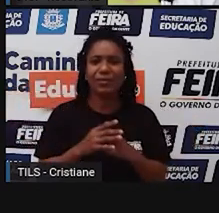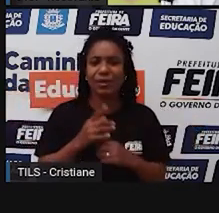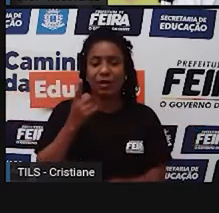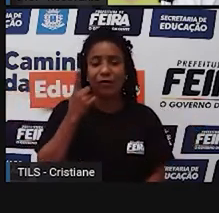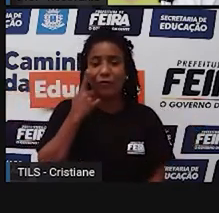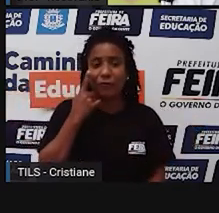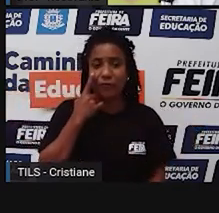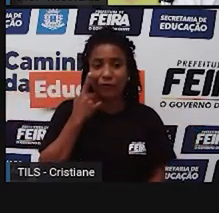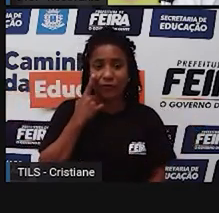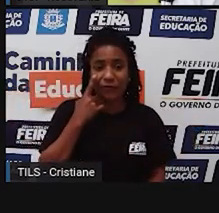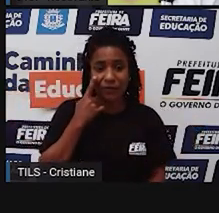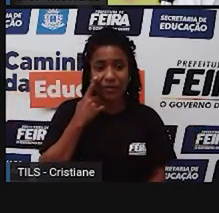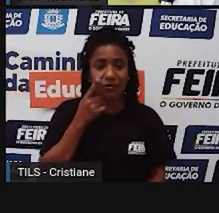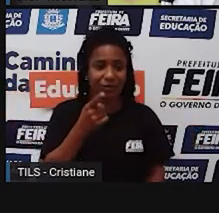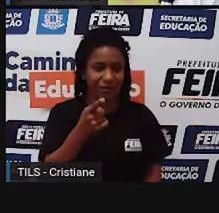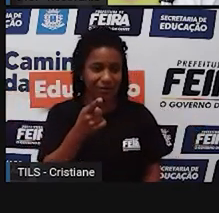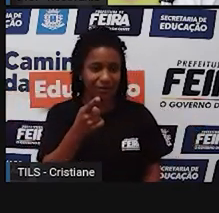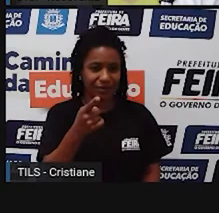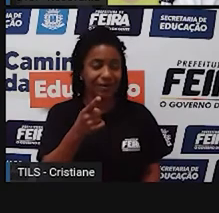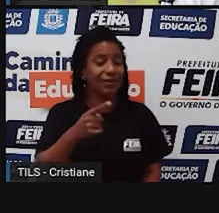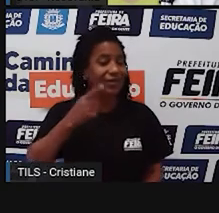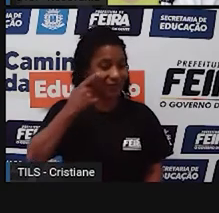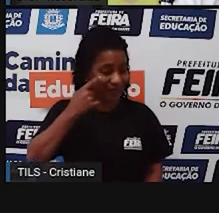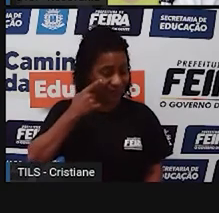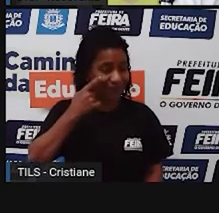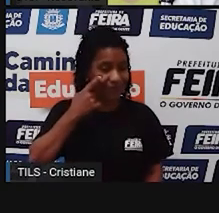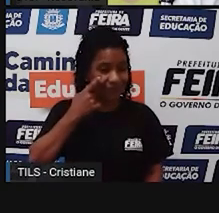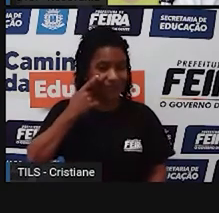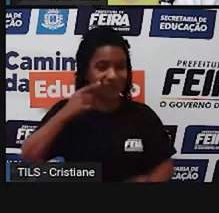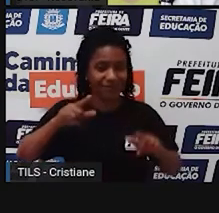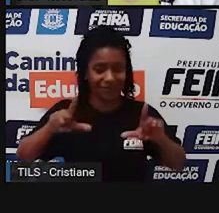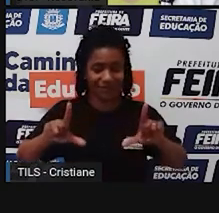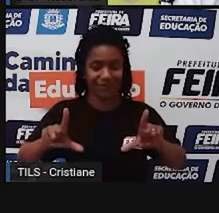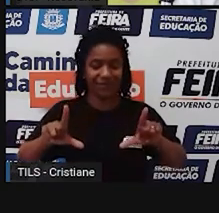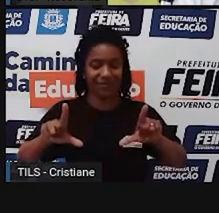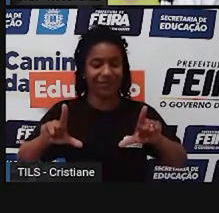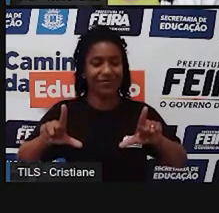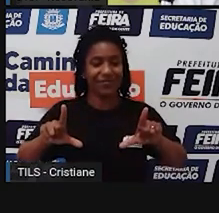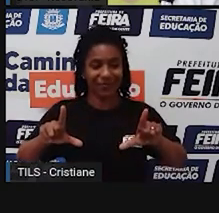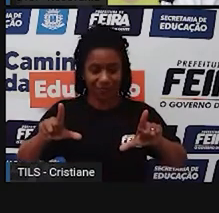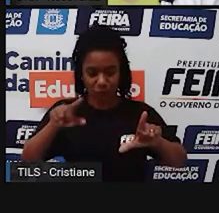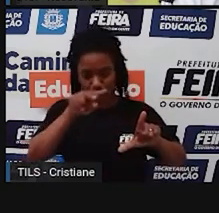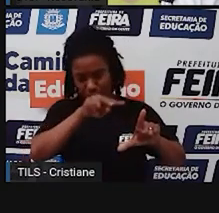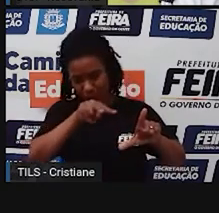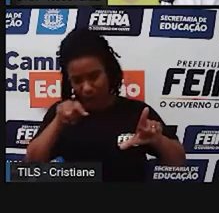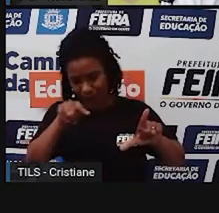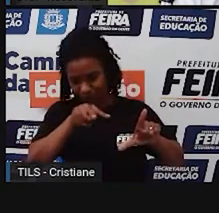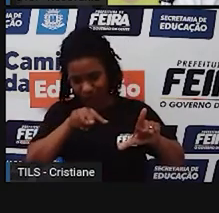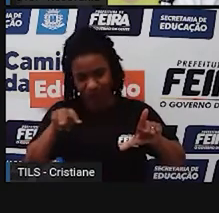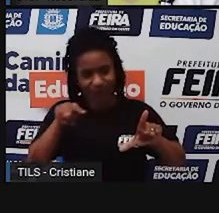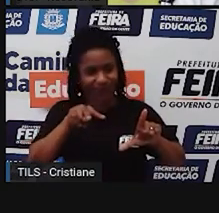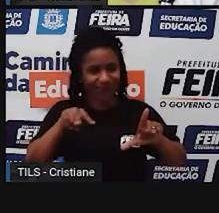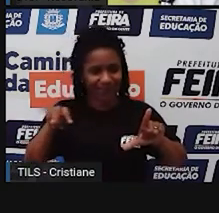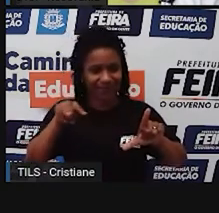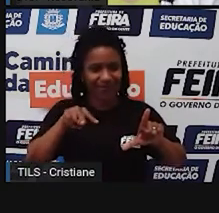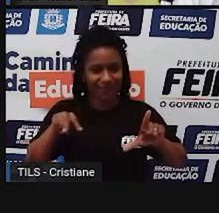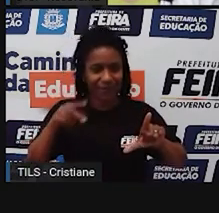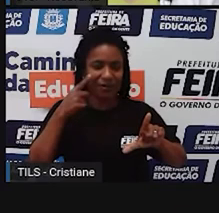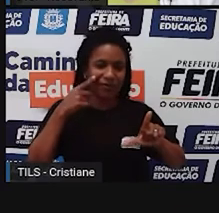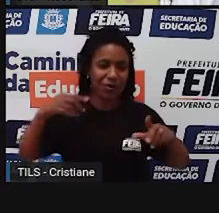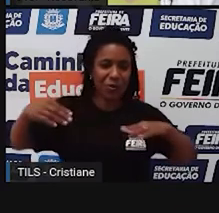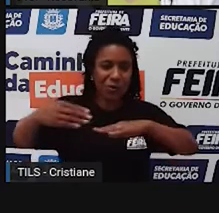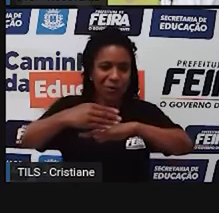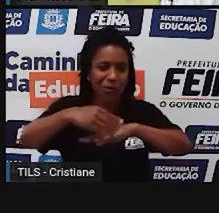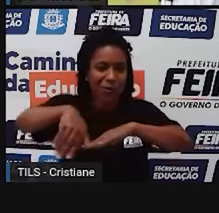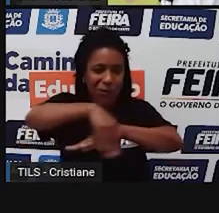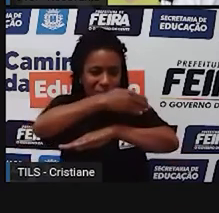está vendo nessa posição? Olha como ele está vendo, está vendo as coisas meio que de lado, está vendo? Mas não deixa de você perceber o traçado das ruas,